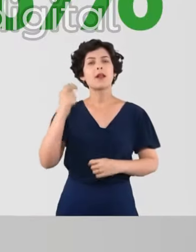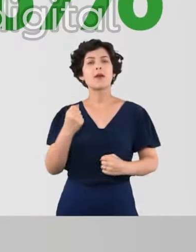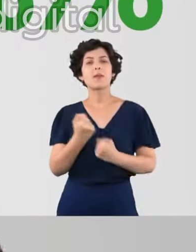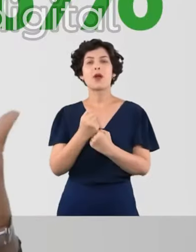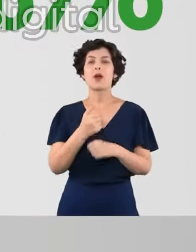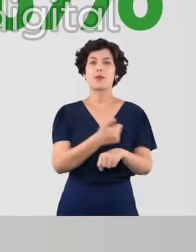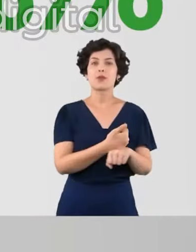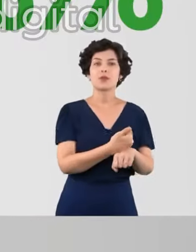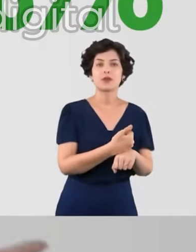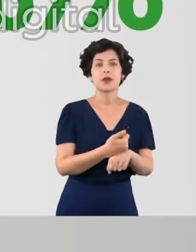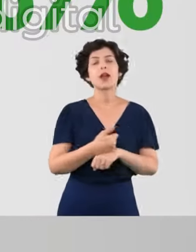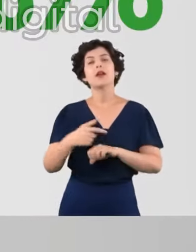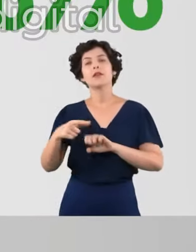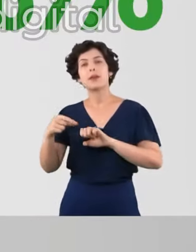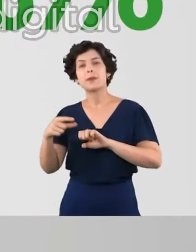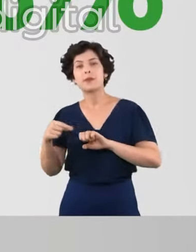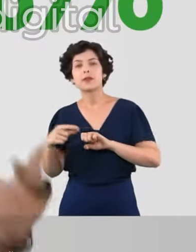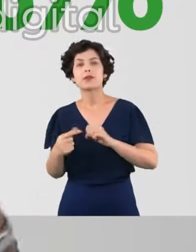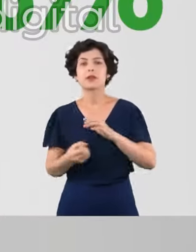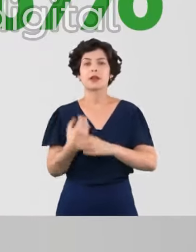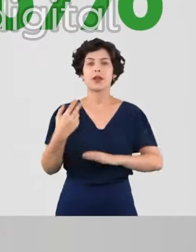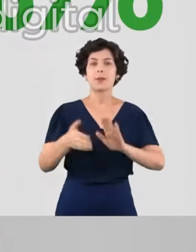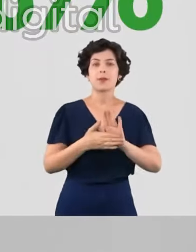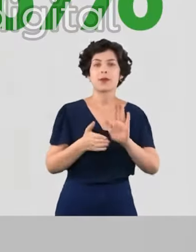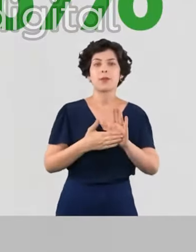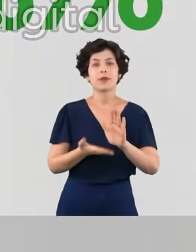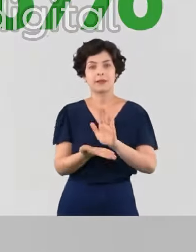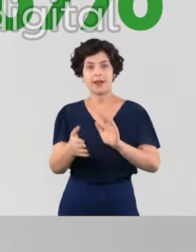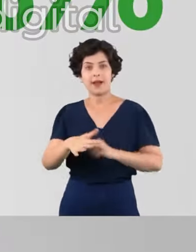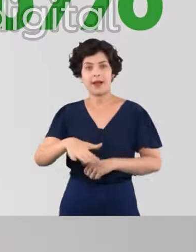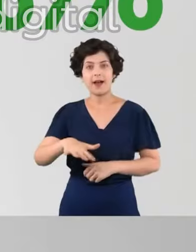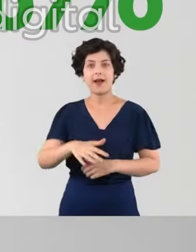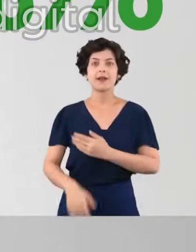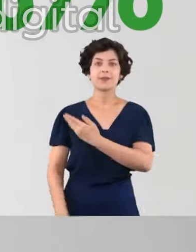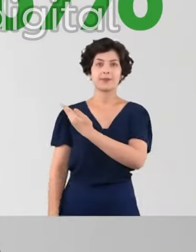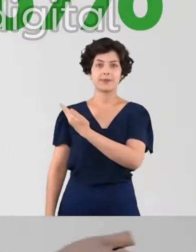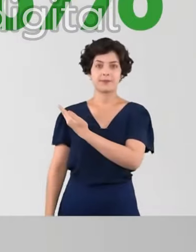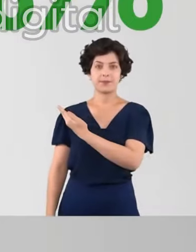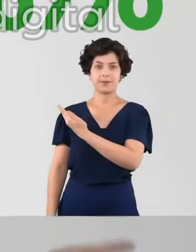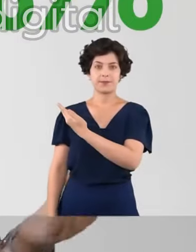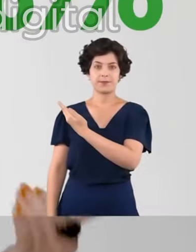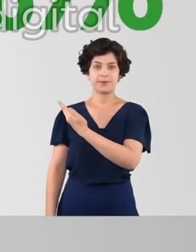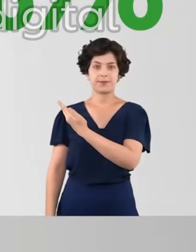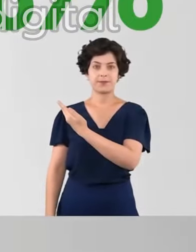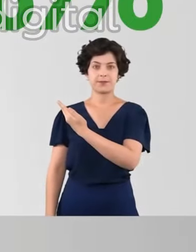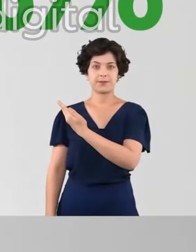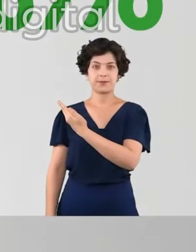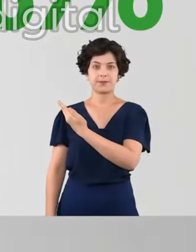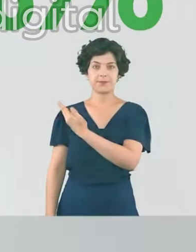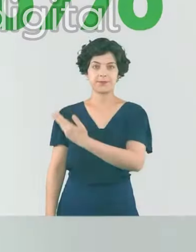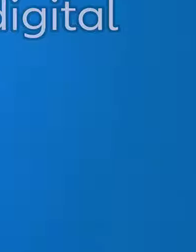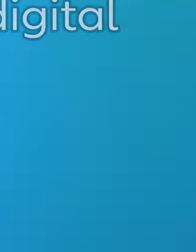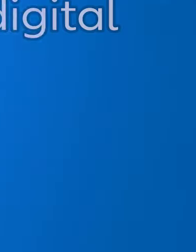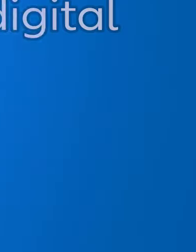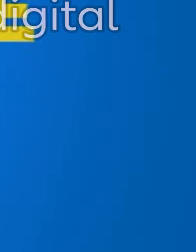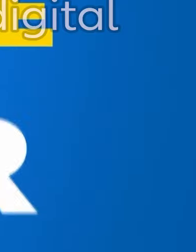profissionais e empresários e criar projetos para esse setor. Calafiorei, 7770.